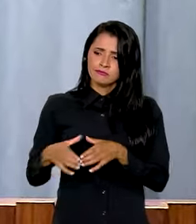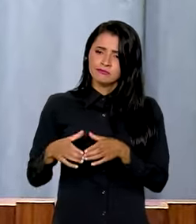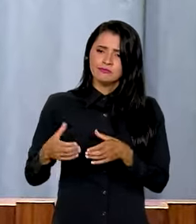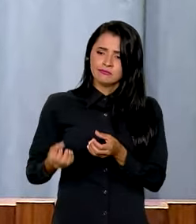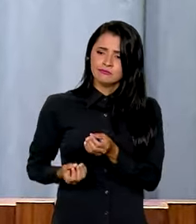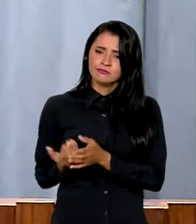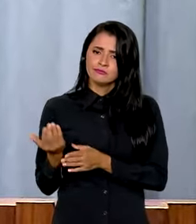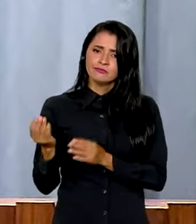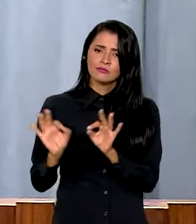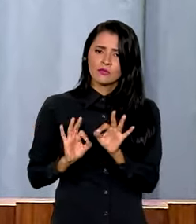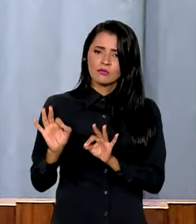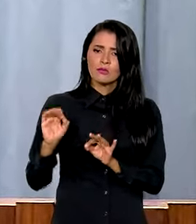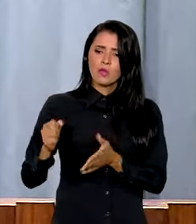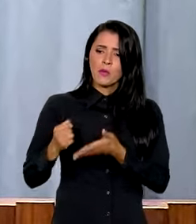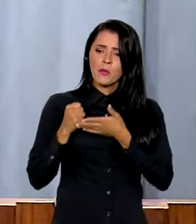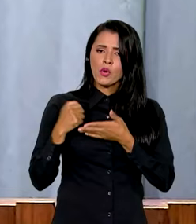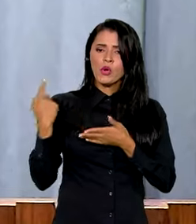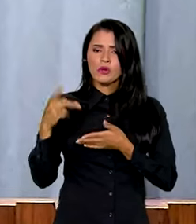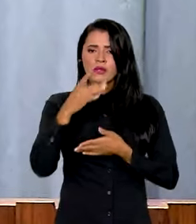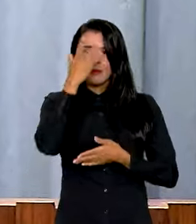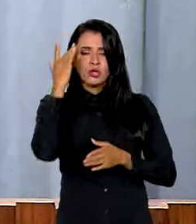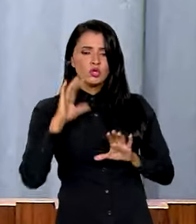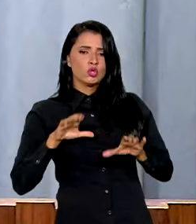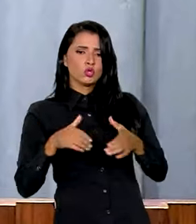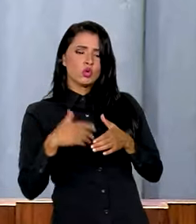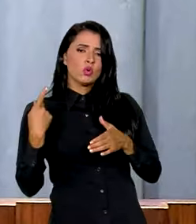partir da colaboração e do empenho das equipes do Ministério da Educação.